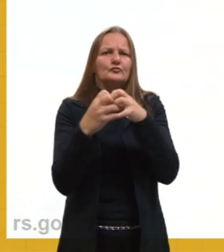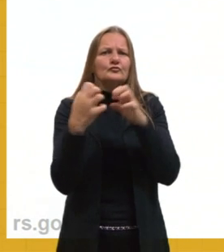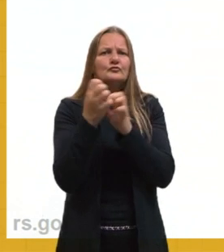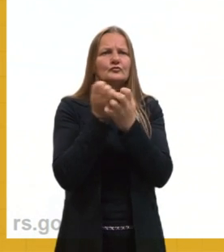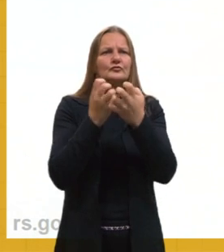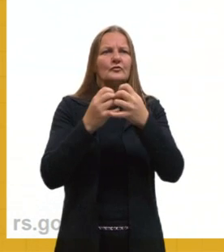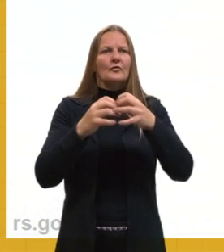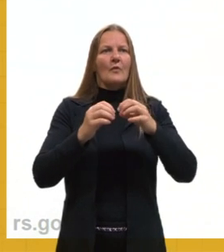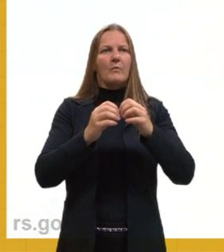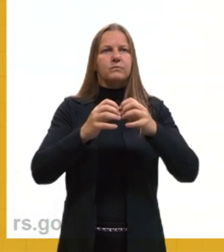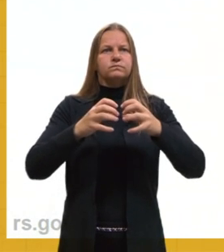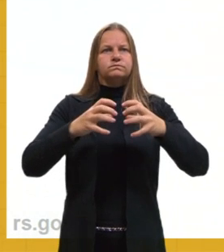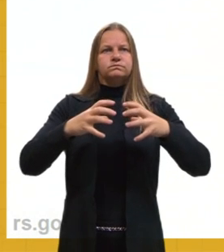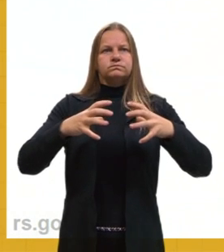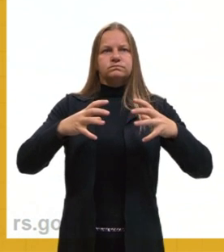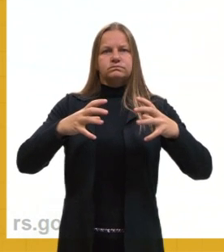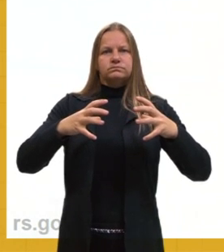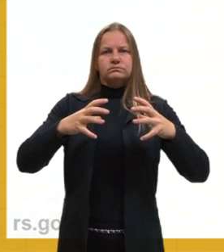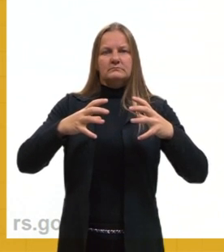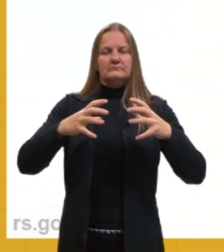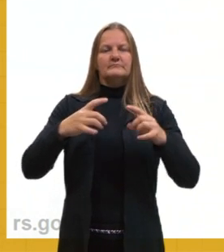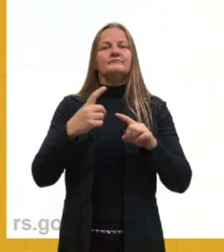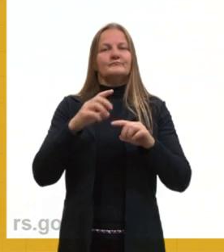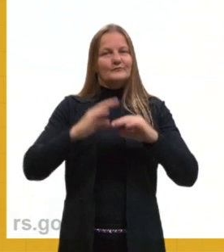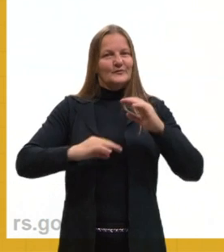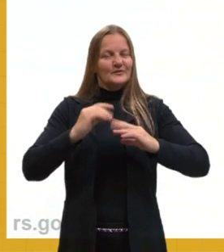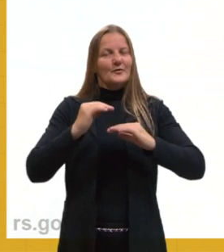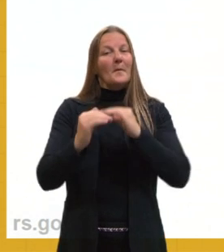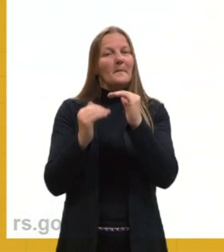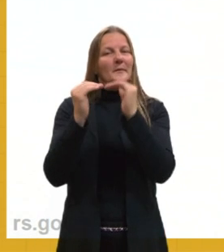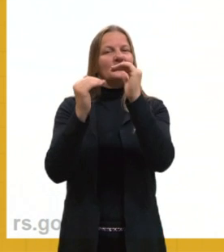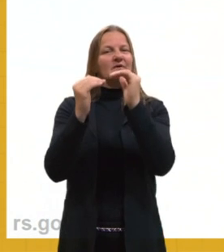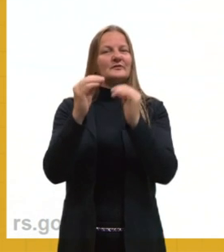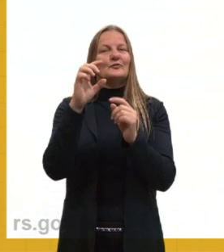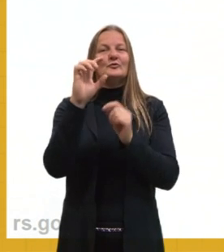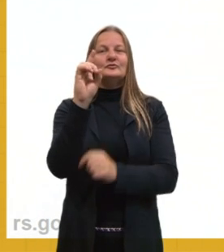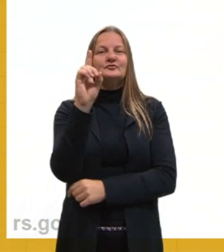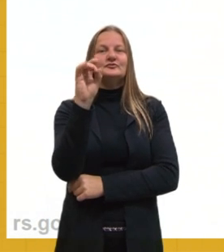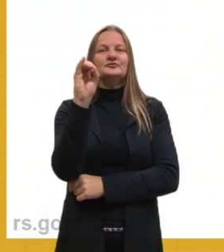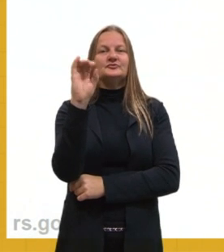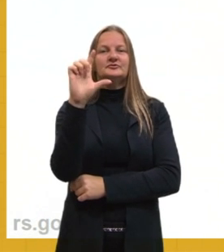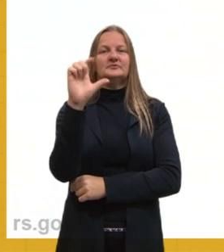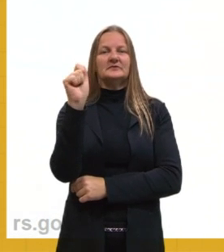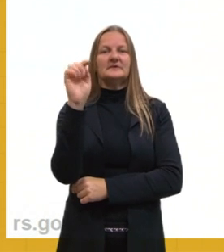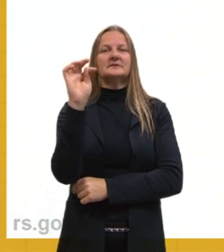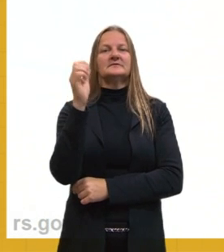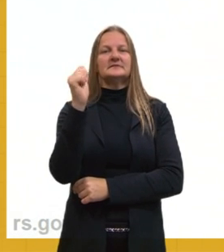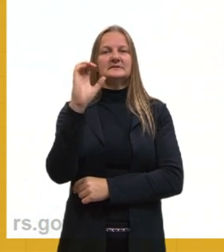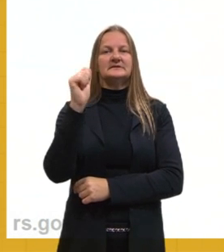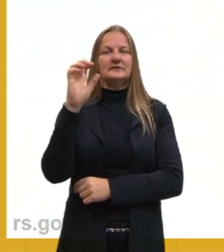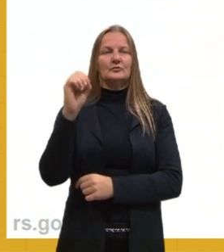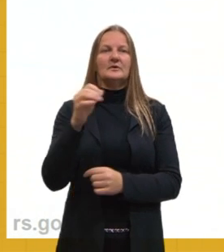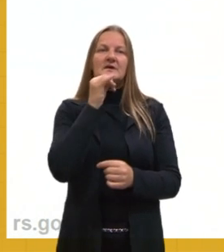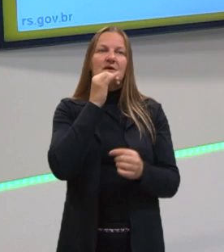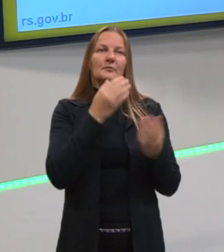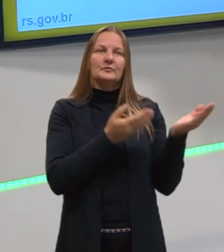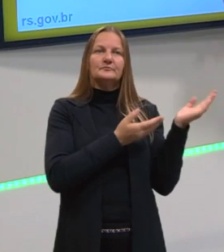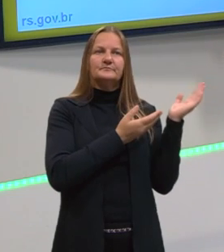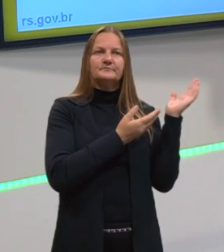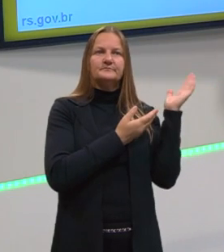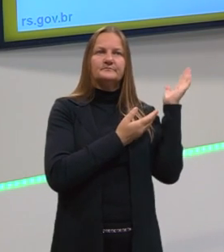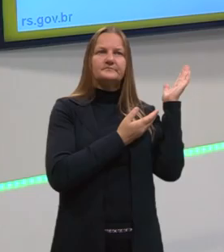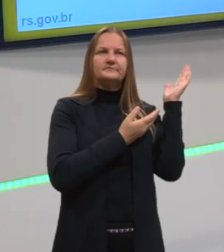aumentando, então, o tamanho do corpo no final, do processo, desse aumento de temperatura. Então, pensando que a gente tem um corpo aqui,